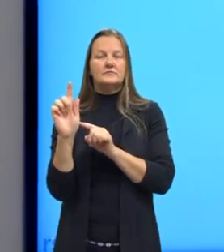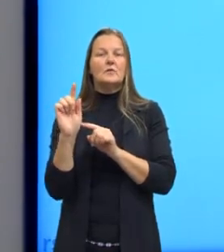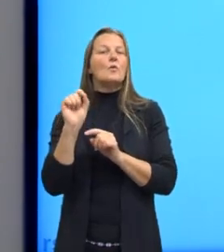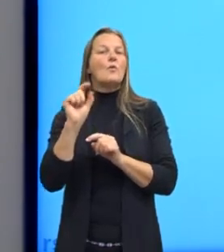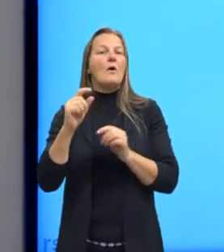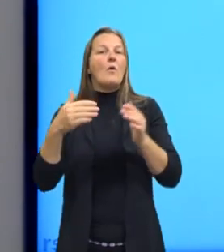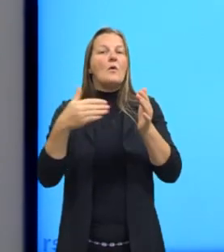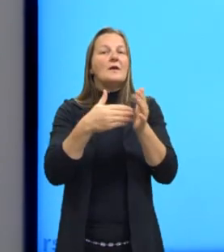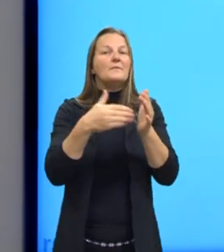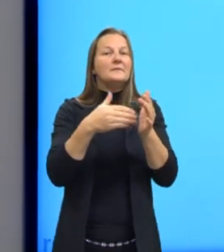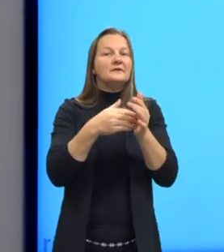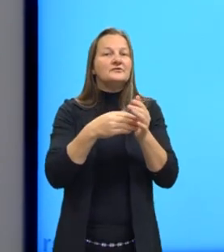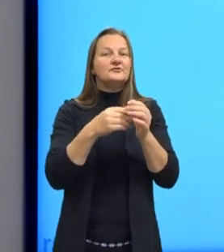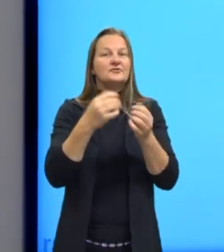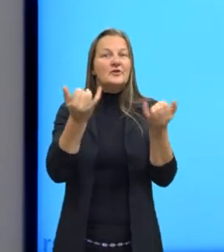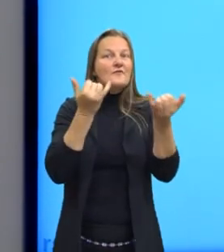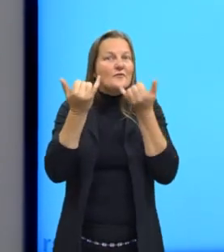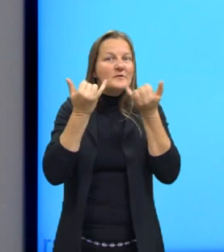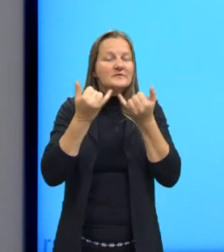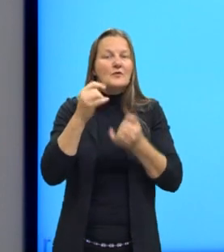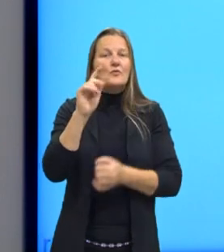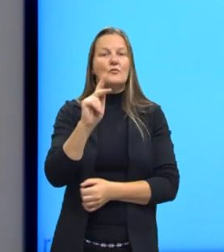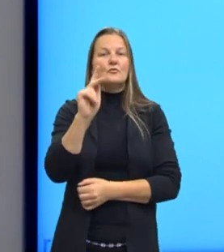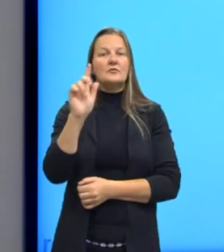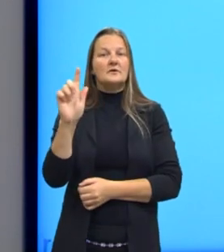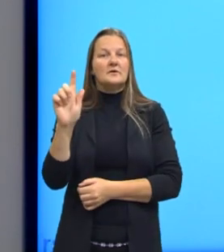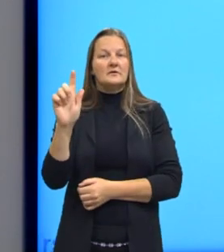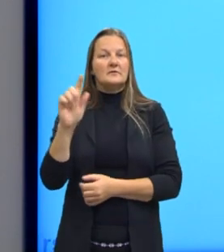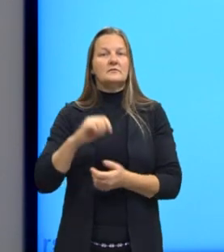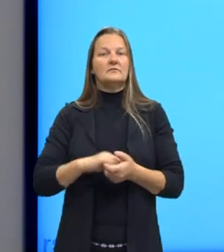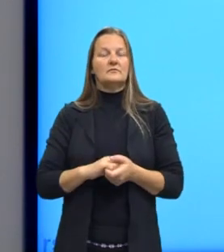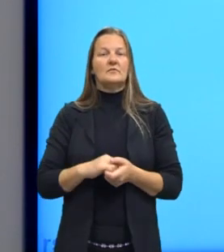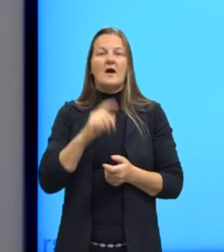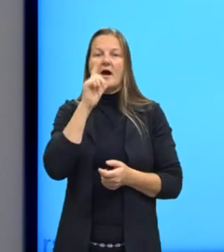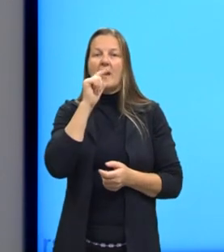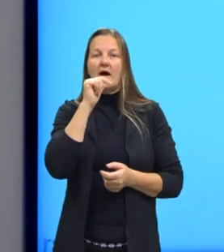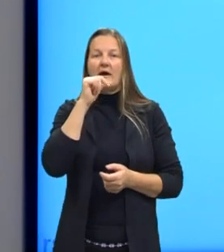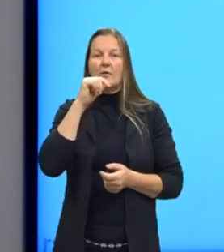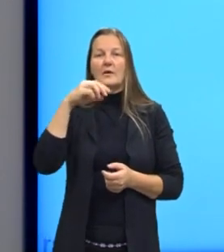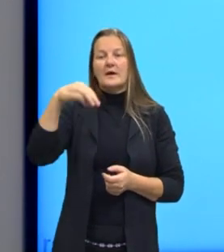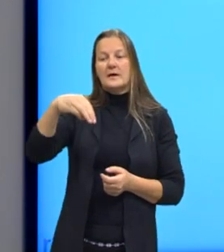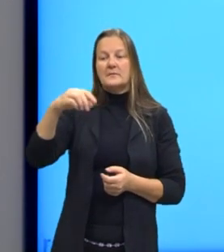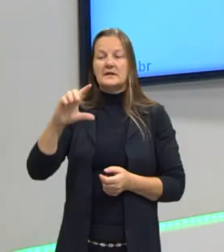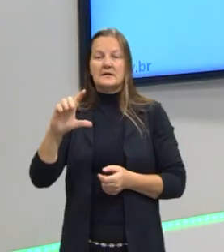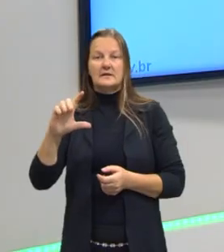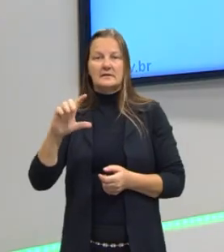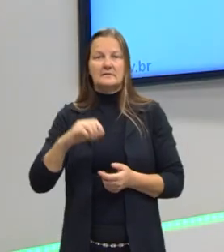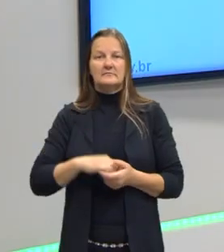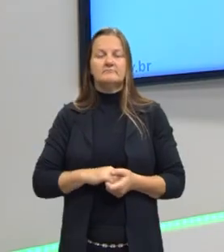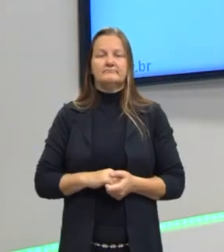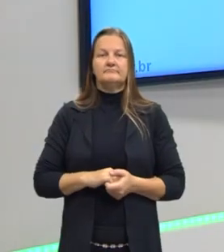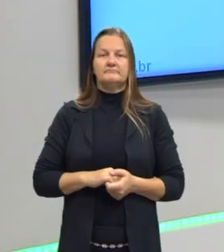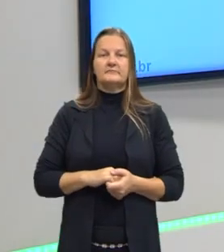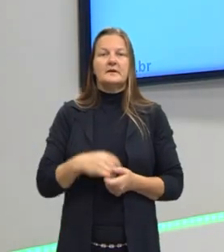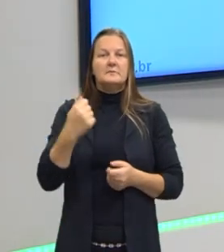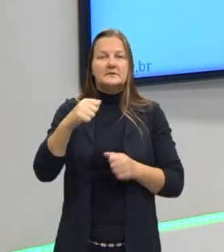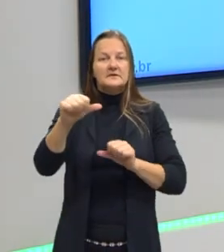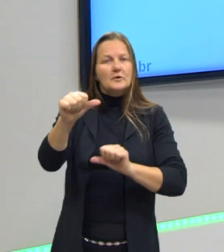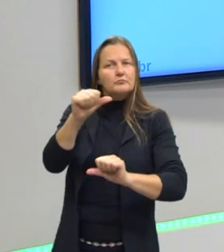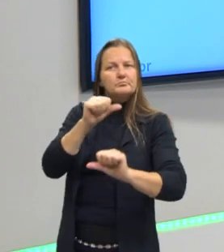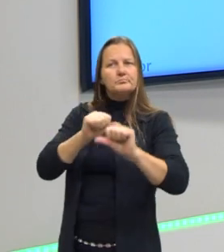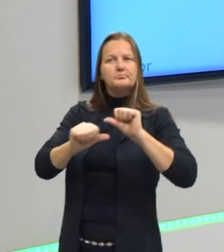me trazem do solo é em miligramas por quilo e o limite para a água é em miligramas por litro. Então, eu preciso fazer essas